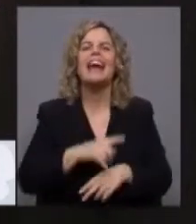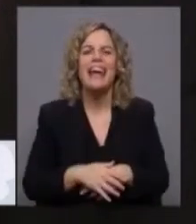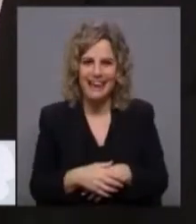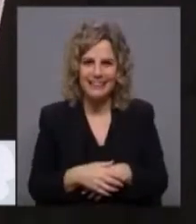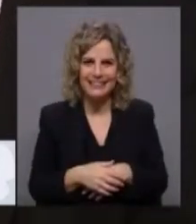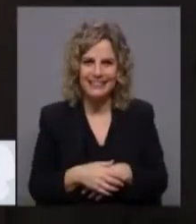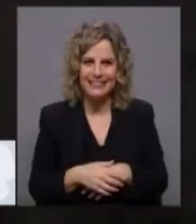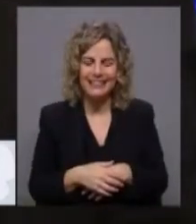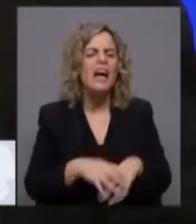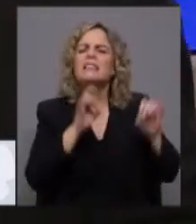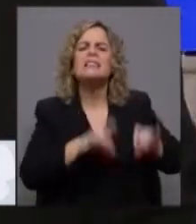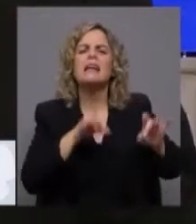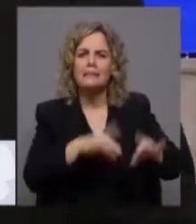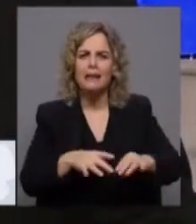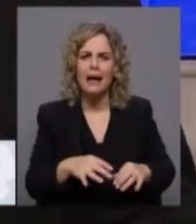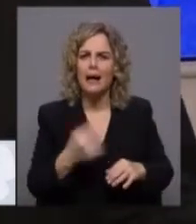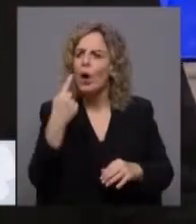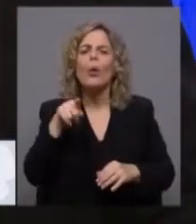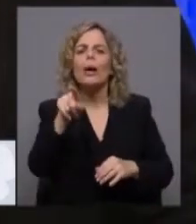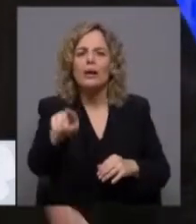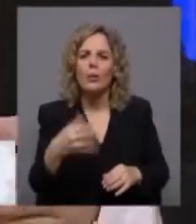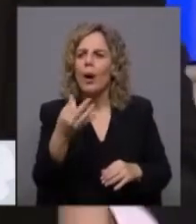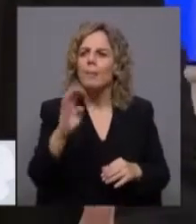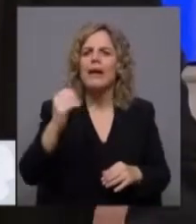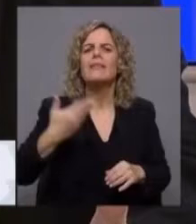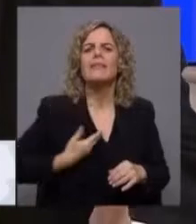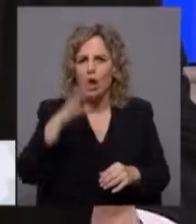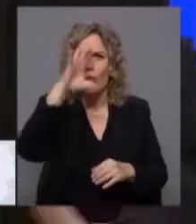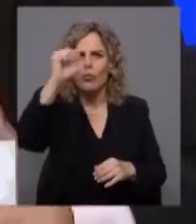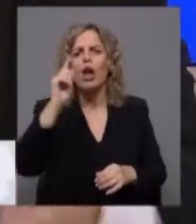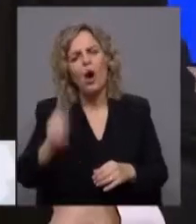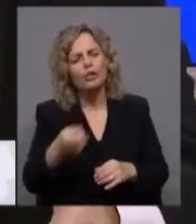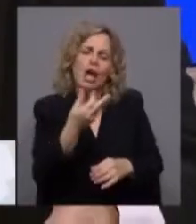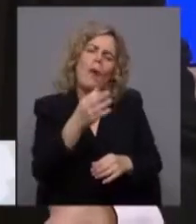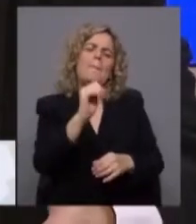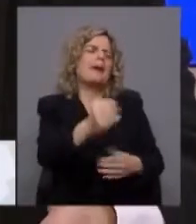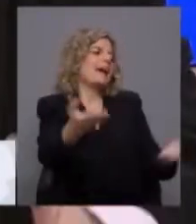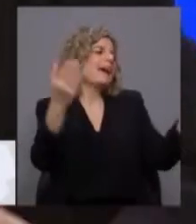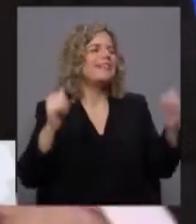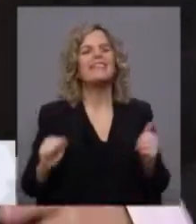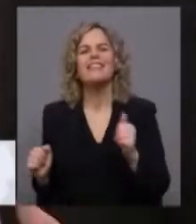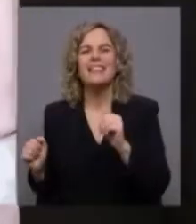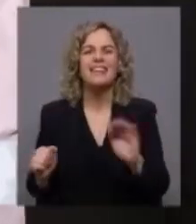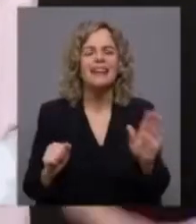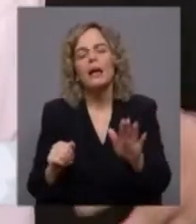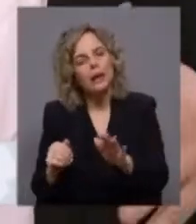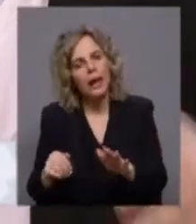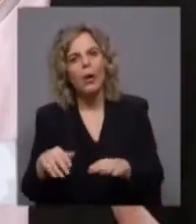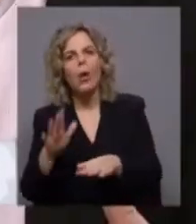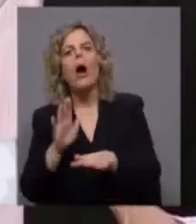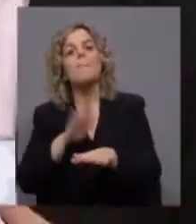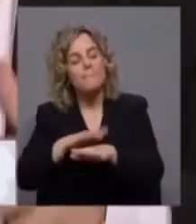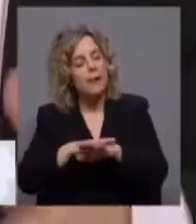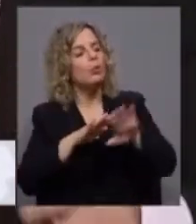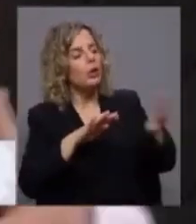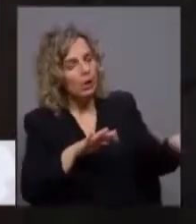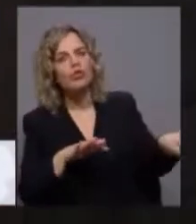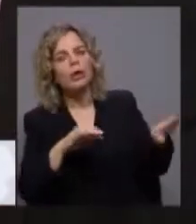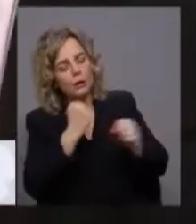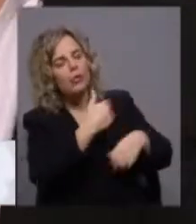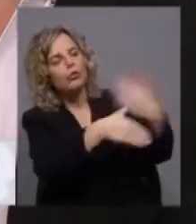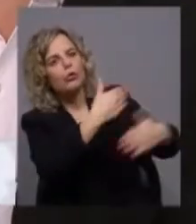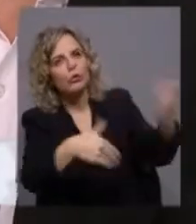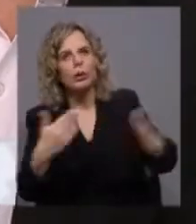impedir que o Rui Rio e o PSD sejam um é mesmo o PS? Não, é uma maioria de esquerda e é uma maioria de esquerda que funciona. Para isso,